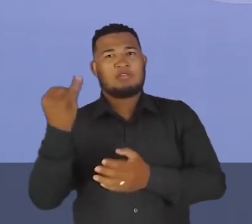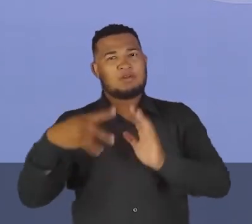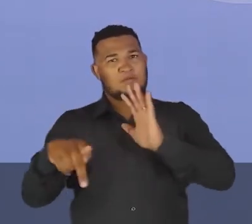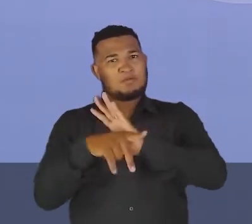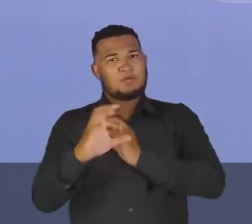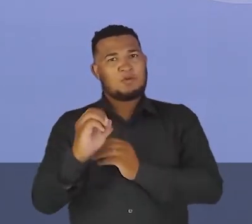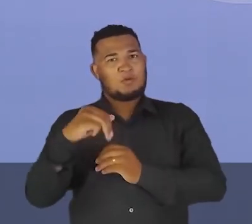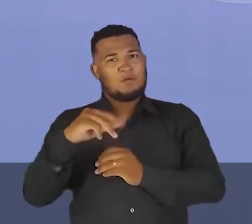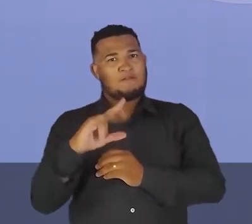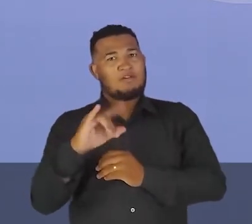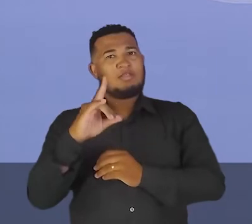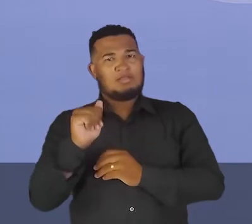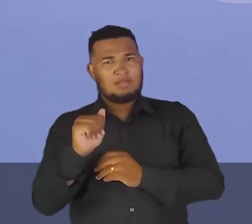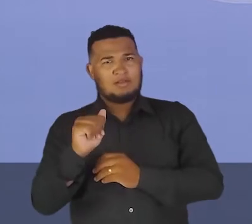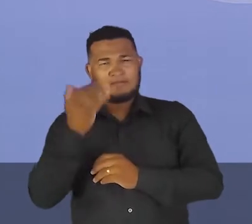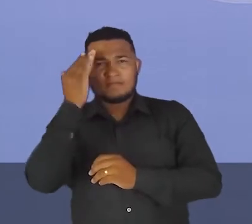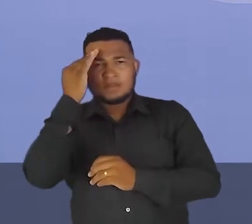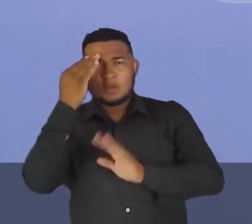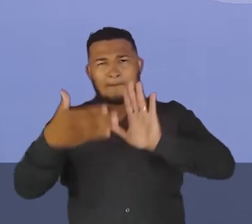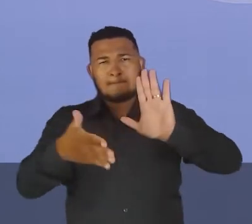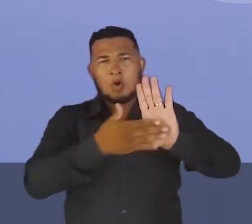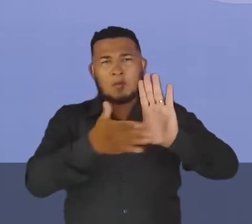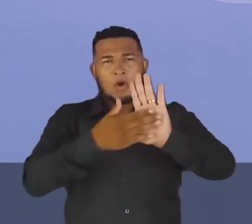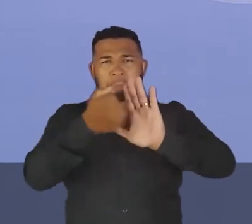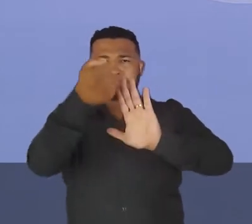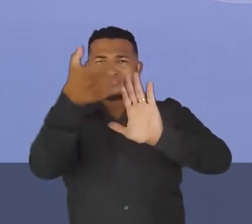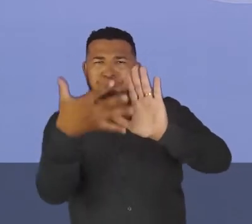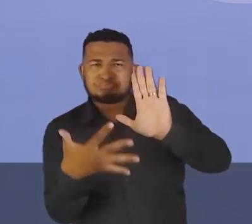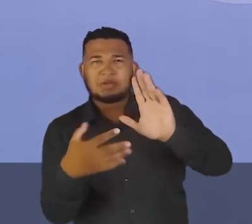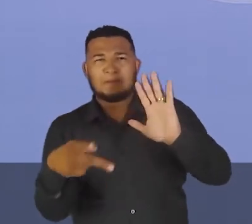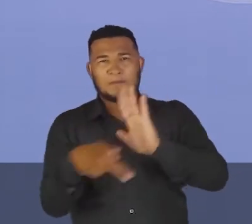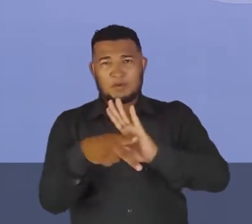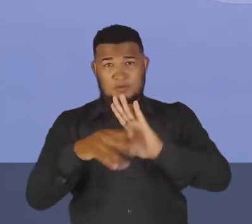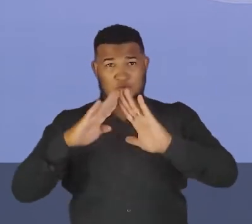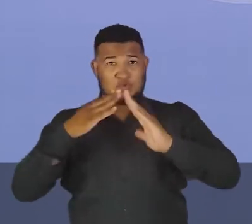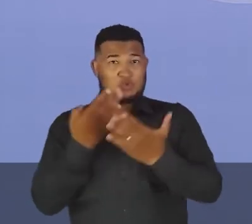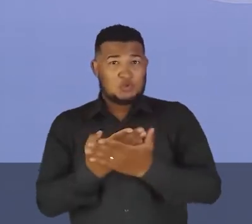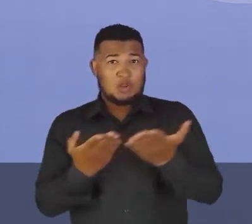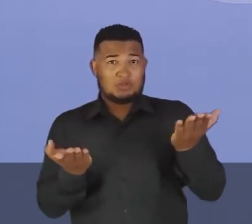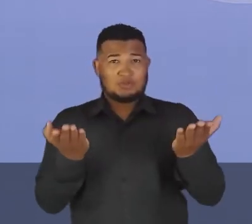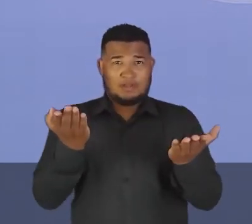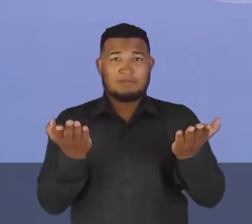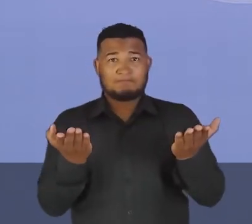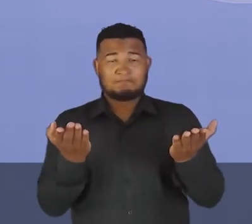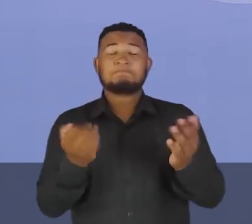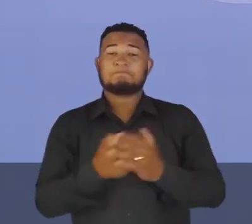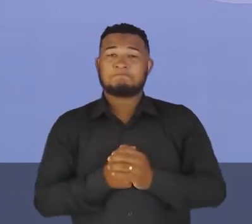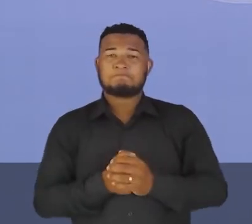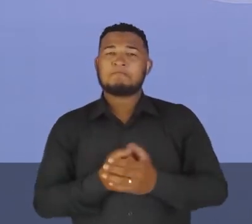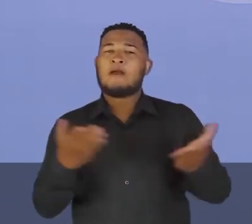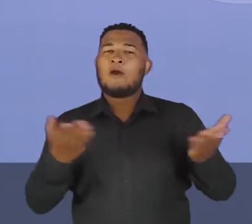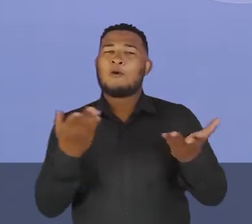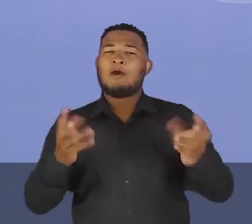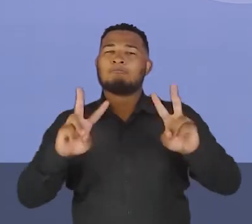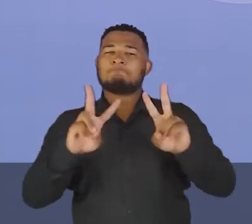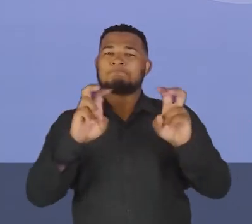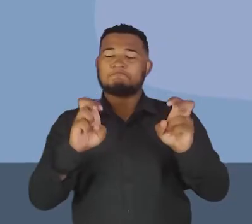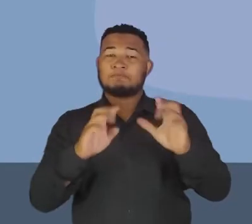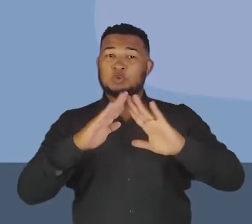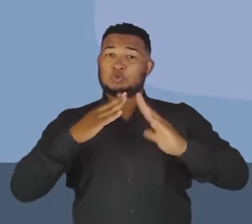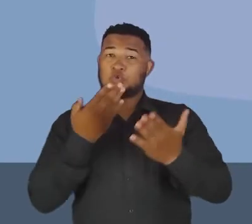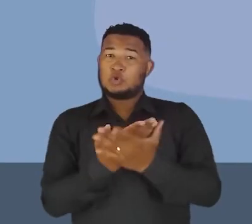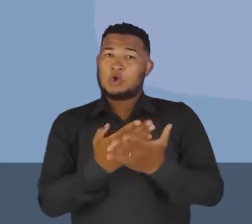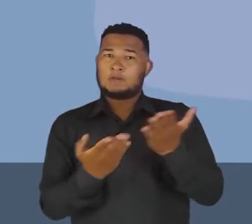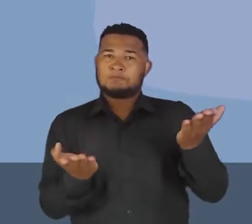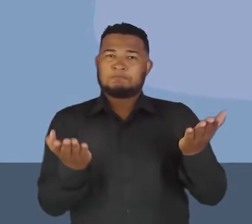Vocês entenderam quais são as propostas, né? Para as escolas sustentáveis? Então, vamos falar um pouquinho sobre escolas sustentáveis, né? Vamos à telinha?